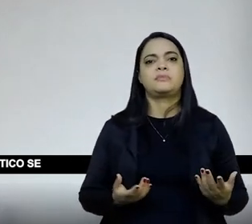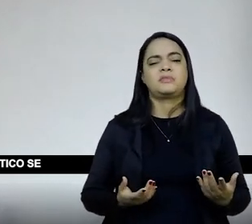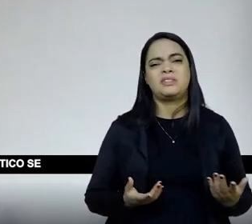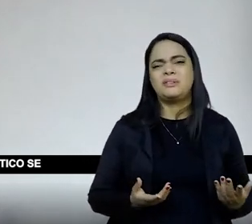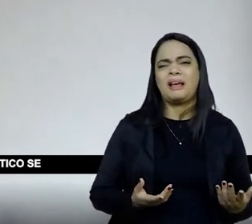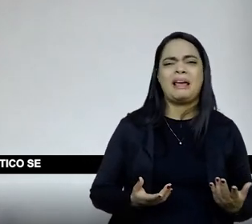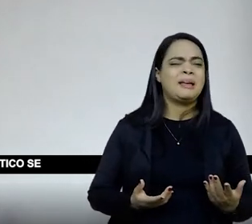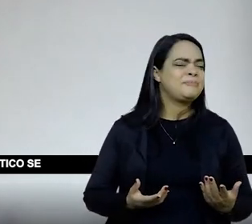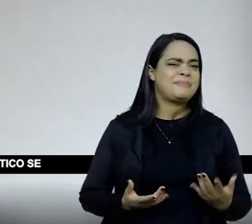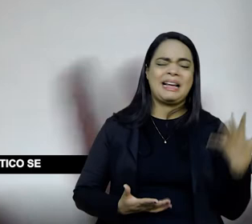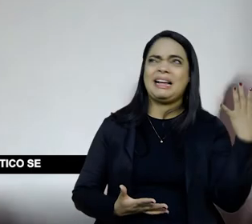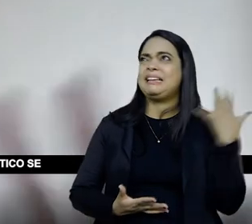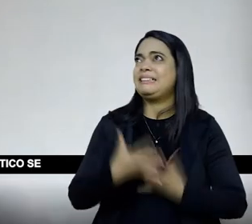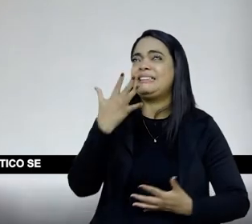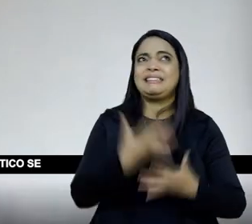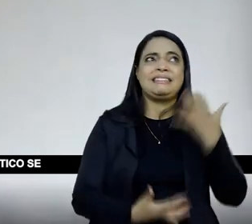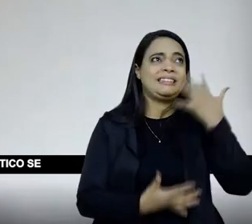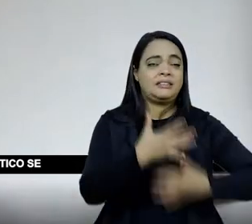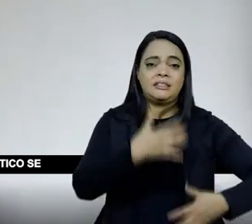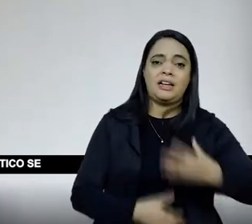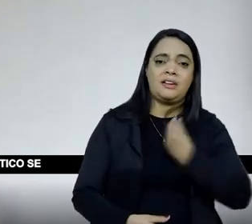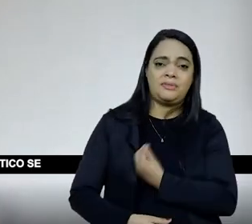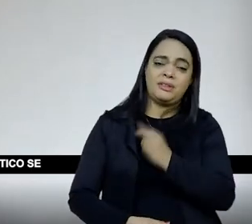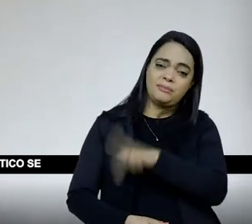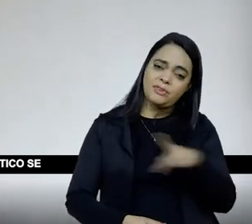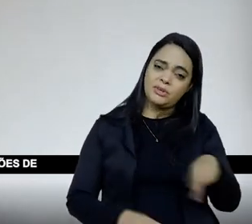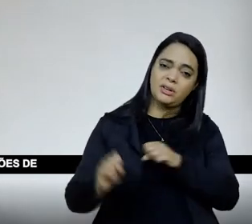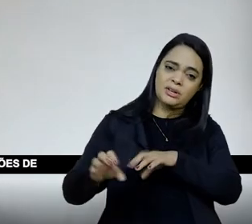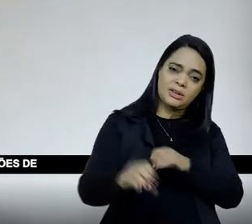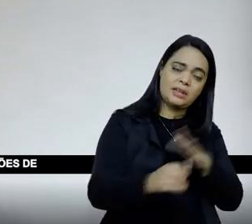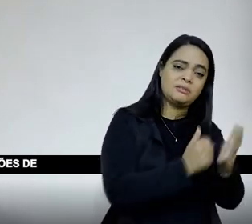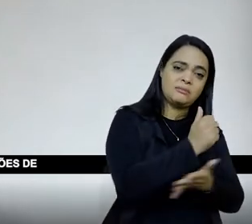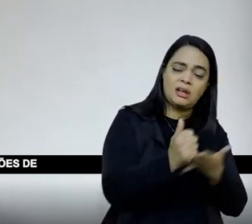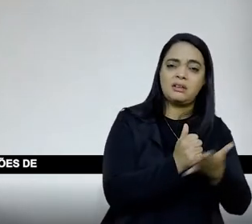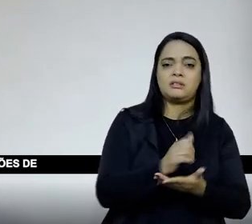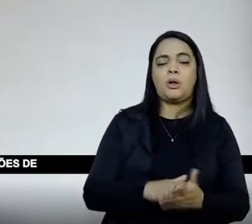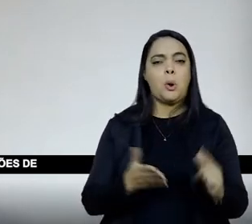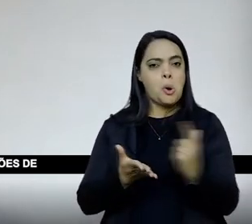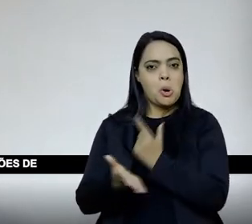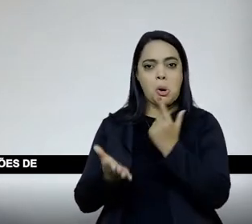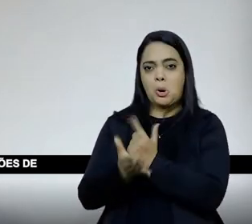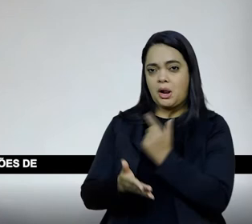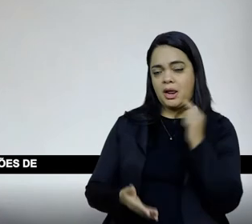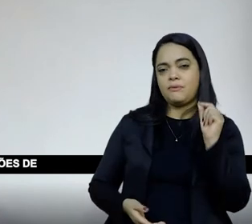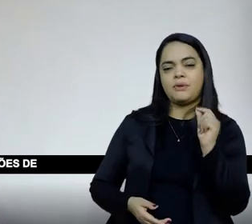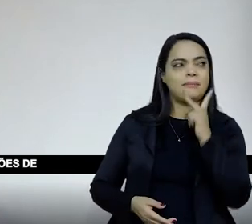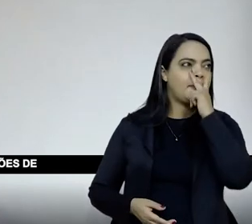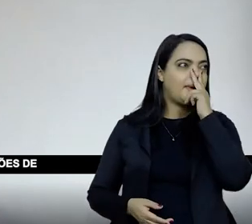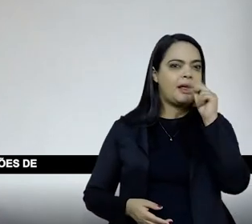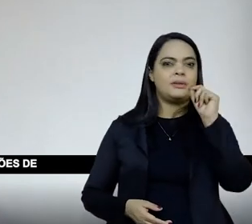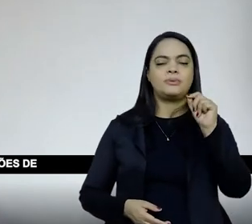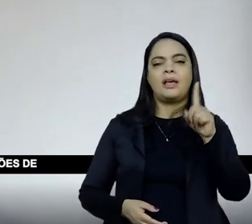professoras da educação básica. Nesse sentido, o livro didático se configurou como uma grande política de